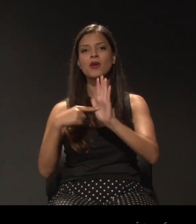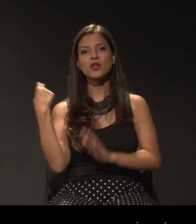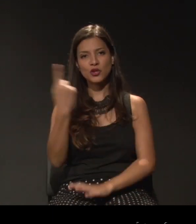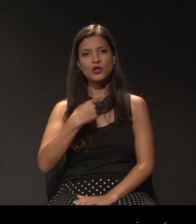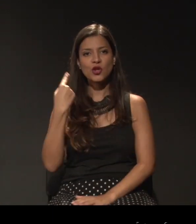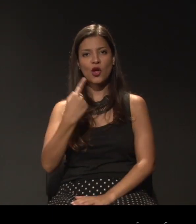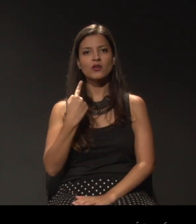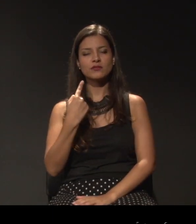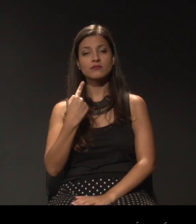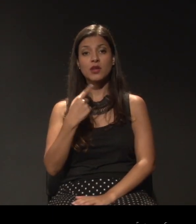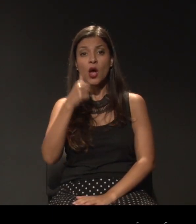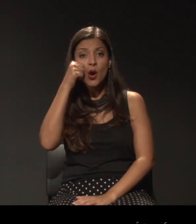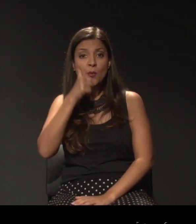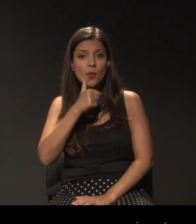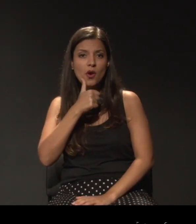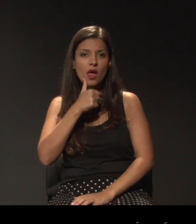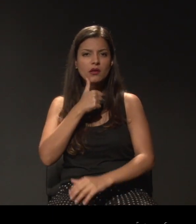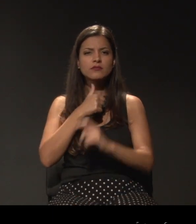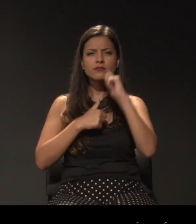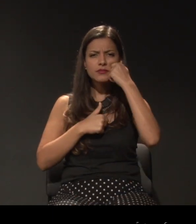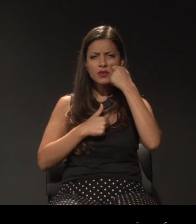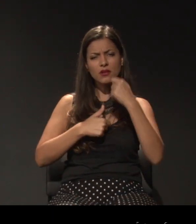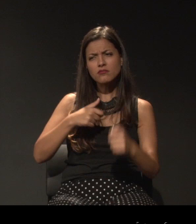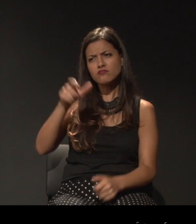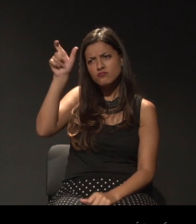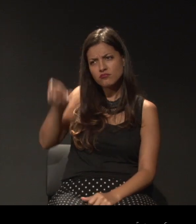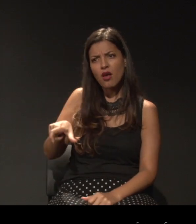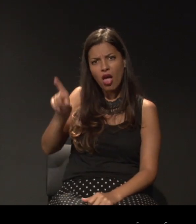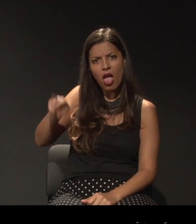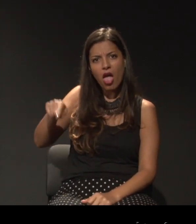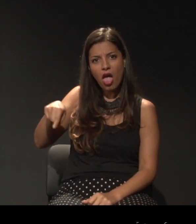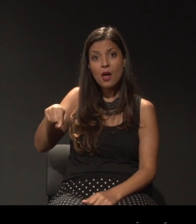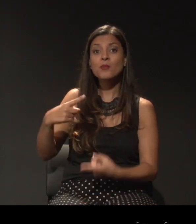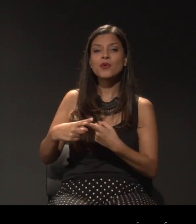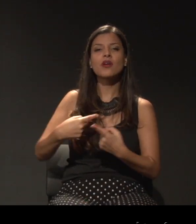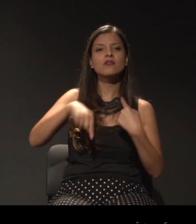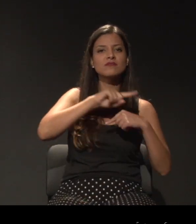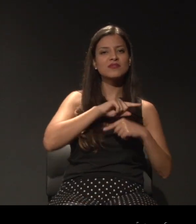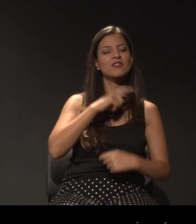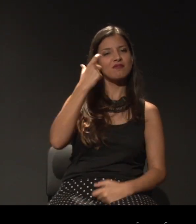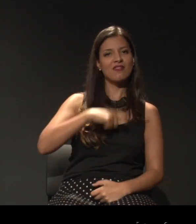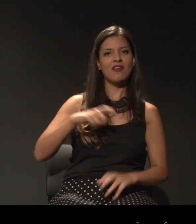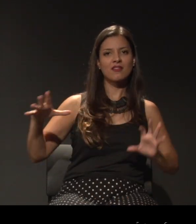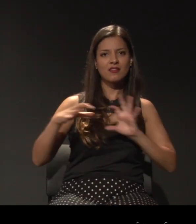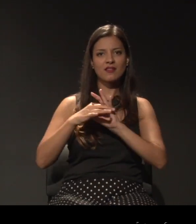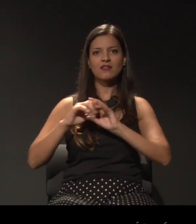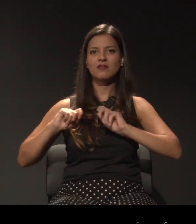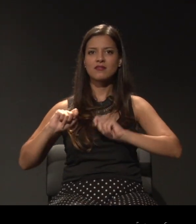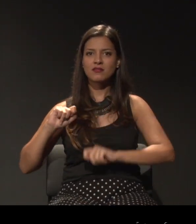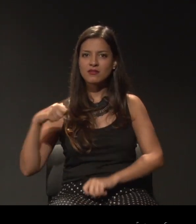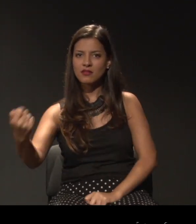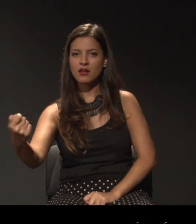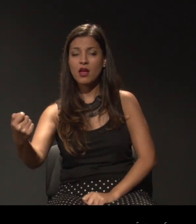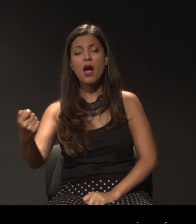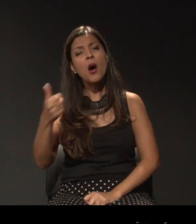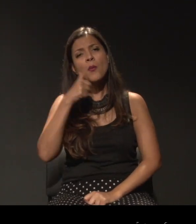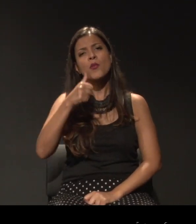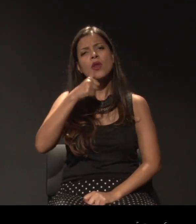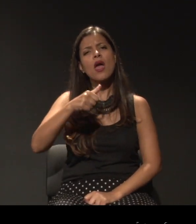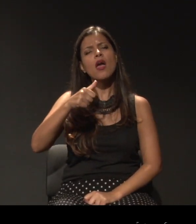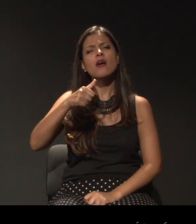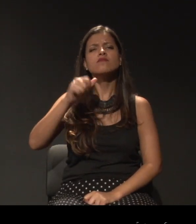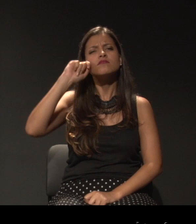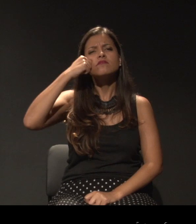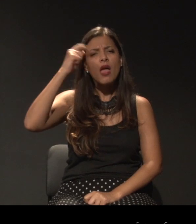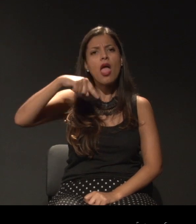negras que são o que são porque nós somos. Mulheres negras que são rainhas. Como no passado,